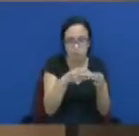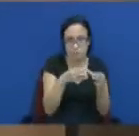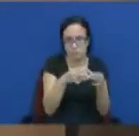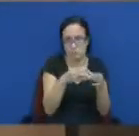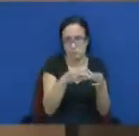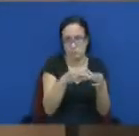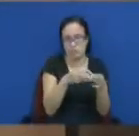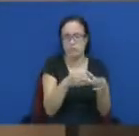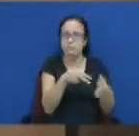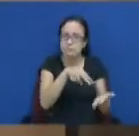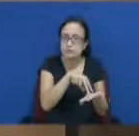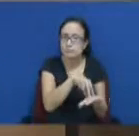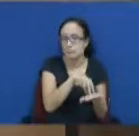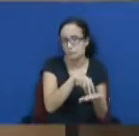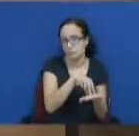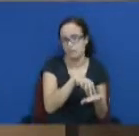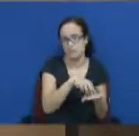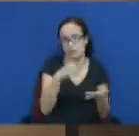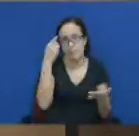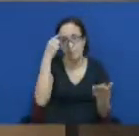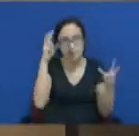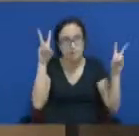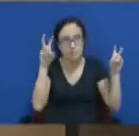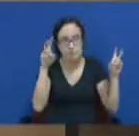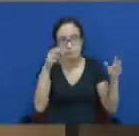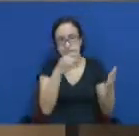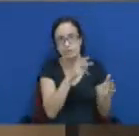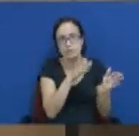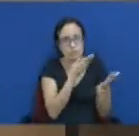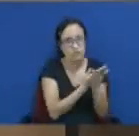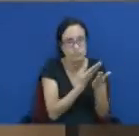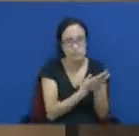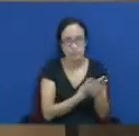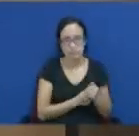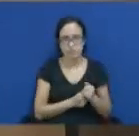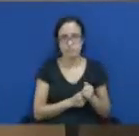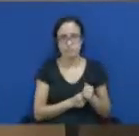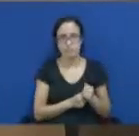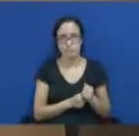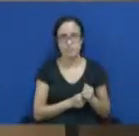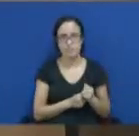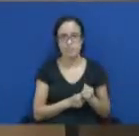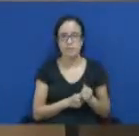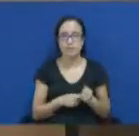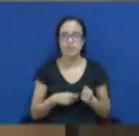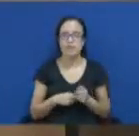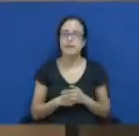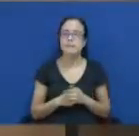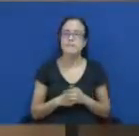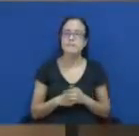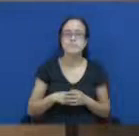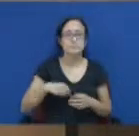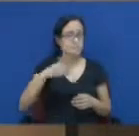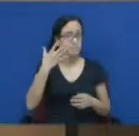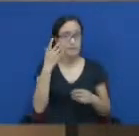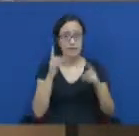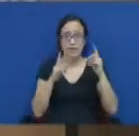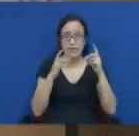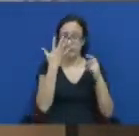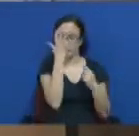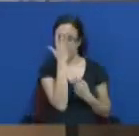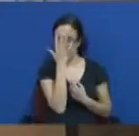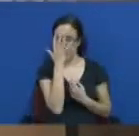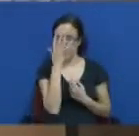Bruno Bortolã, em seu curto período que esteve nessa casa, em fevereiro de 2013, ele lançou a